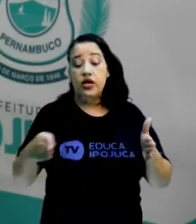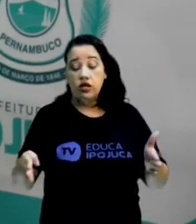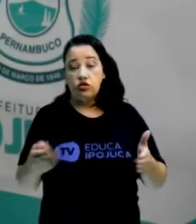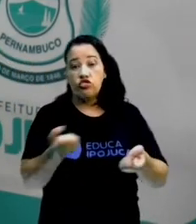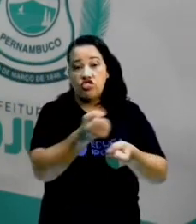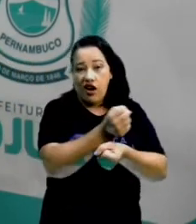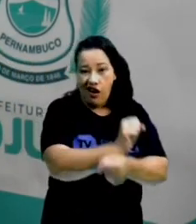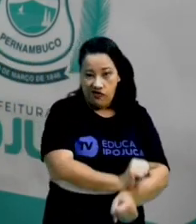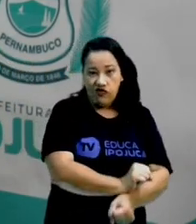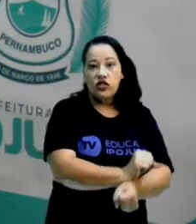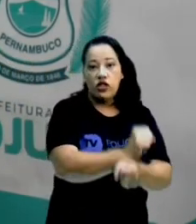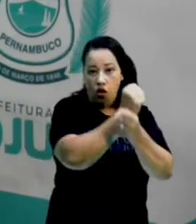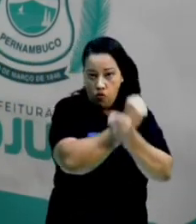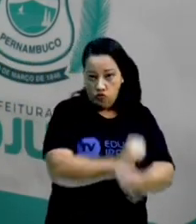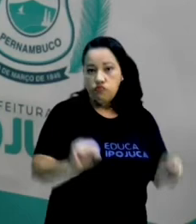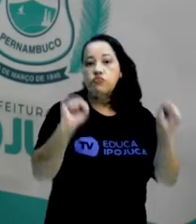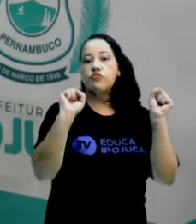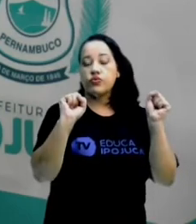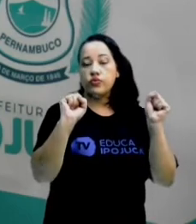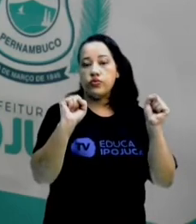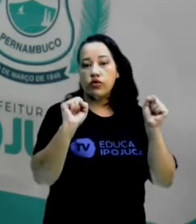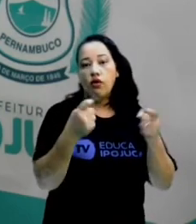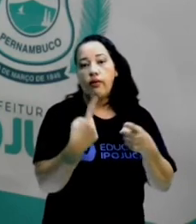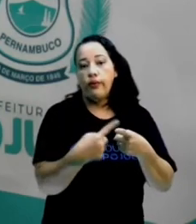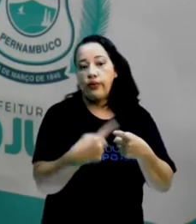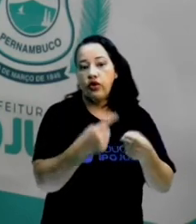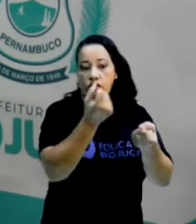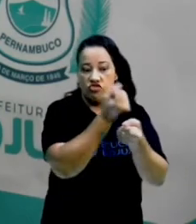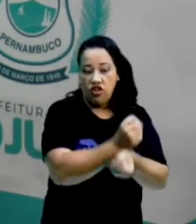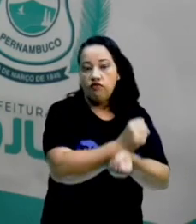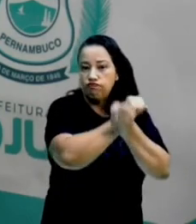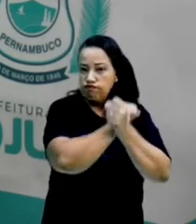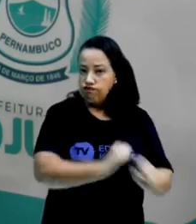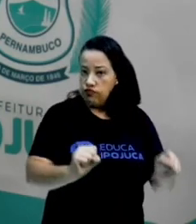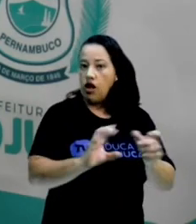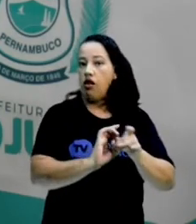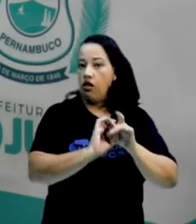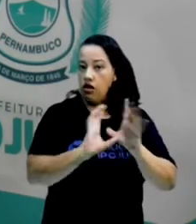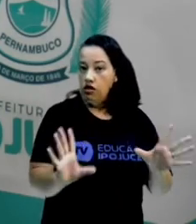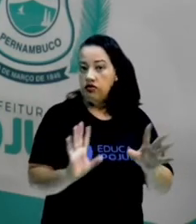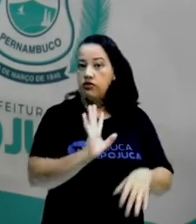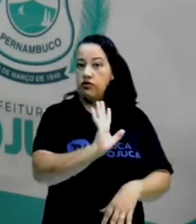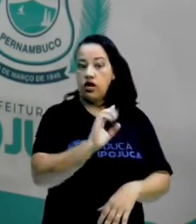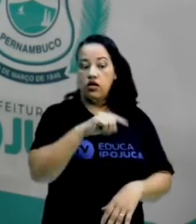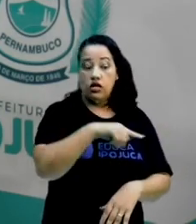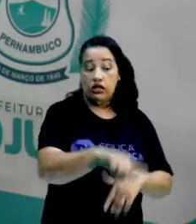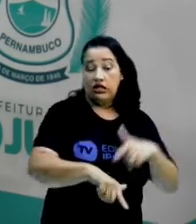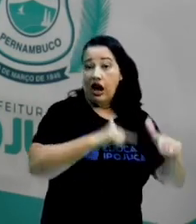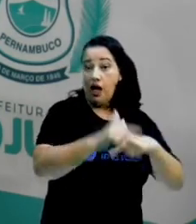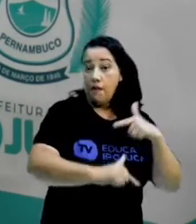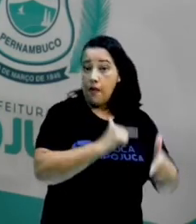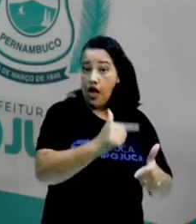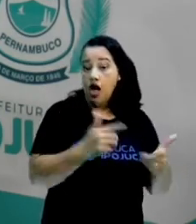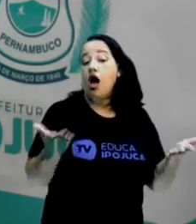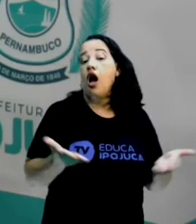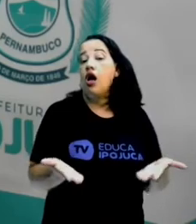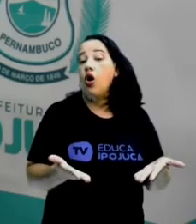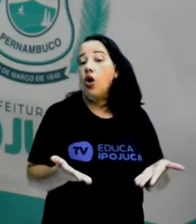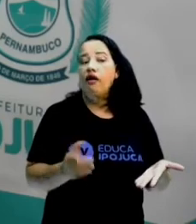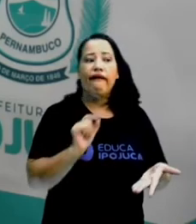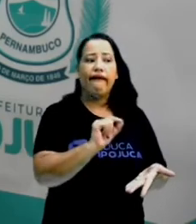Brasil, porque os escravos foram libertados das fazendas, mas essa mão de obra, ela teve que ser substituída.